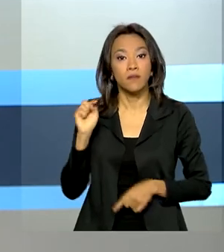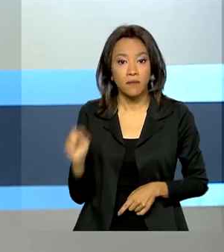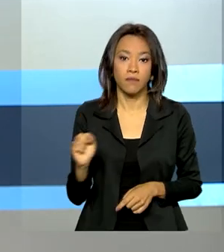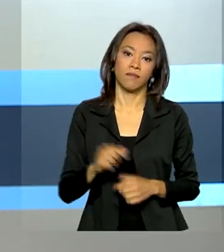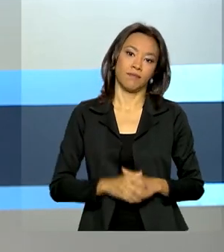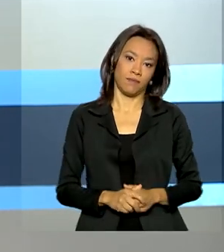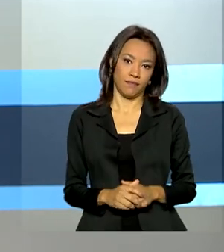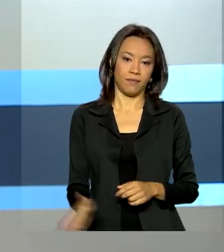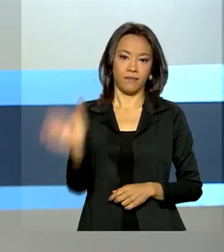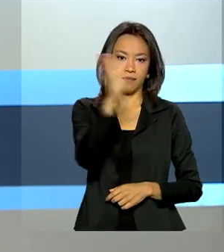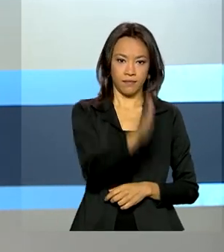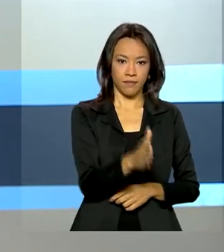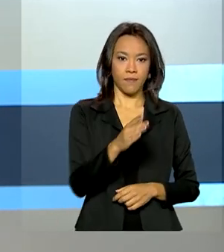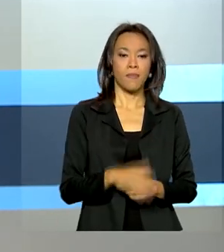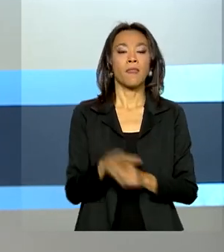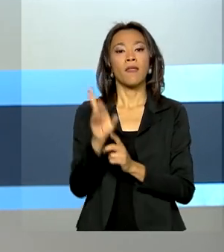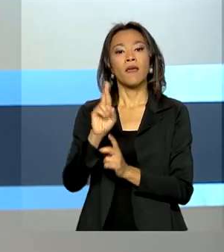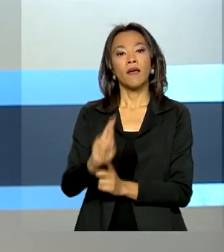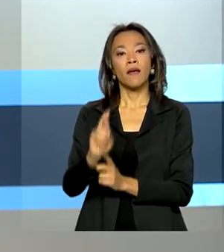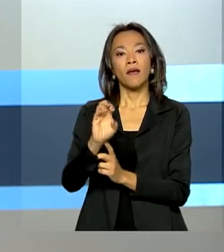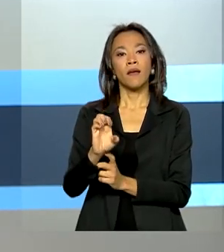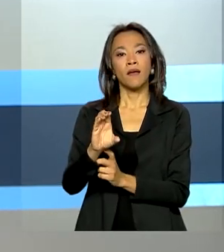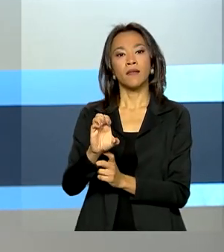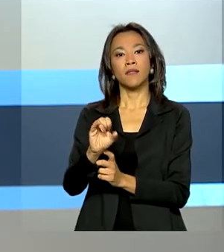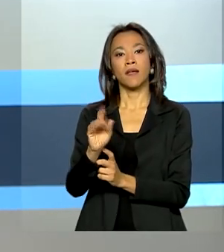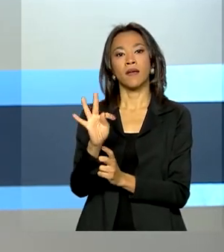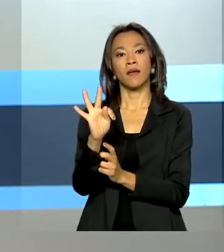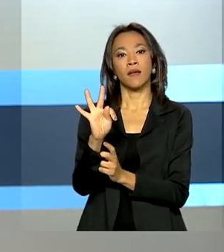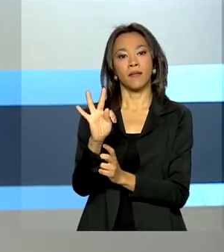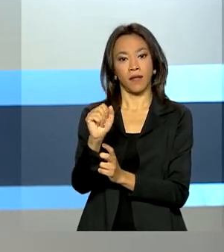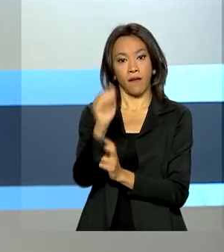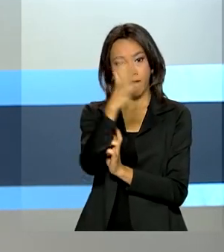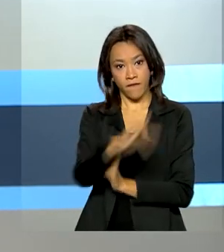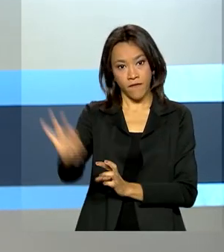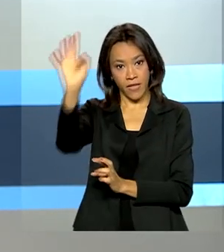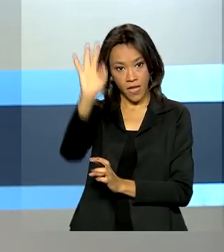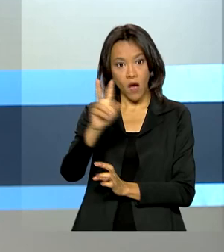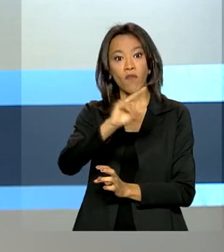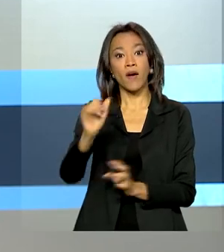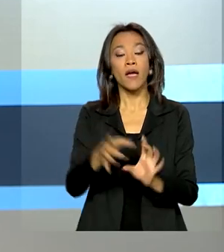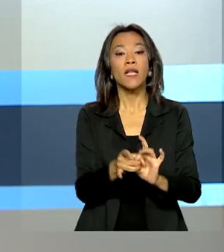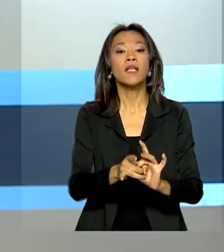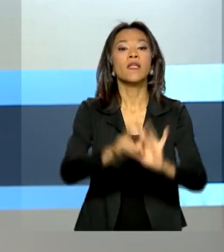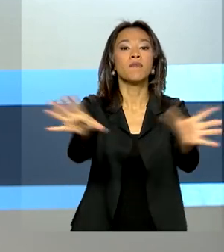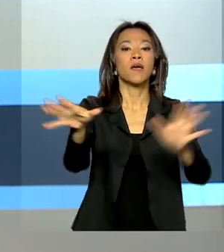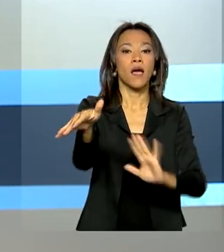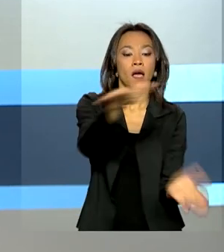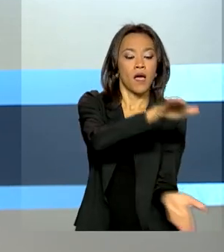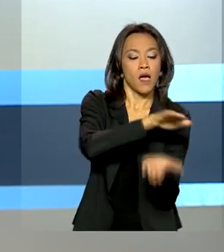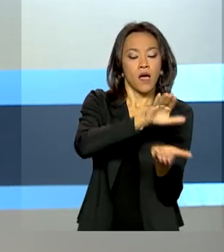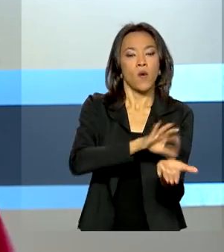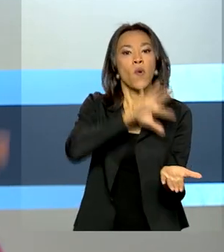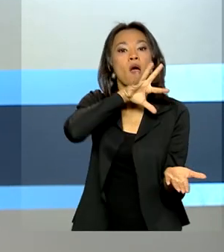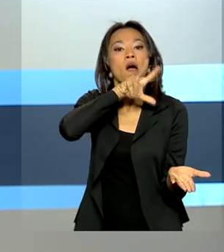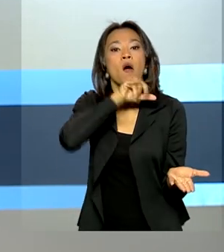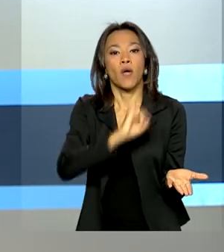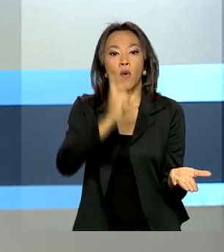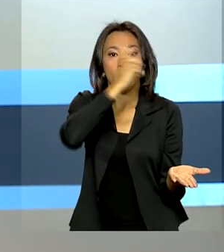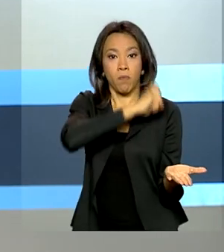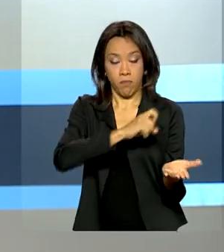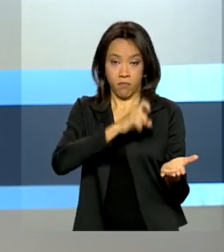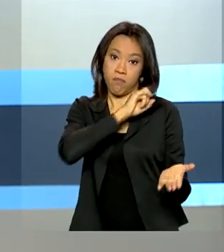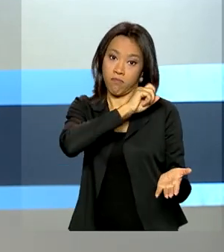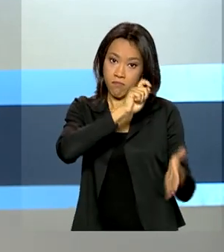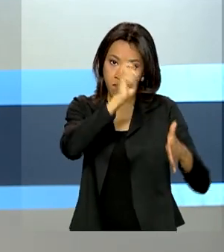A Receita Federal vai liberar as restituições do imposto de renda que ficaram retidas na malha fina neste ano ou em anos